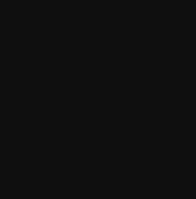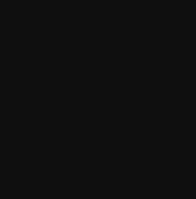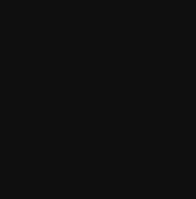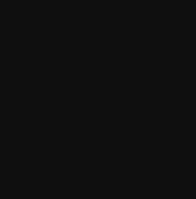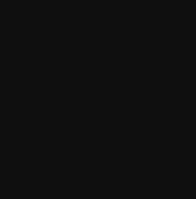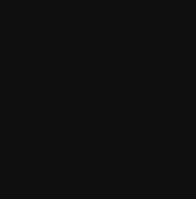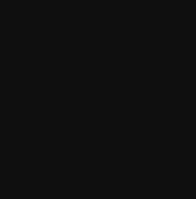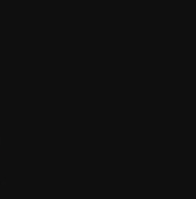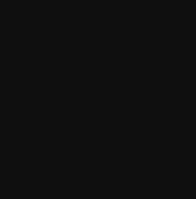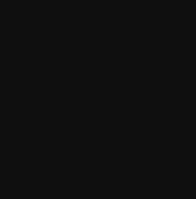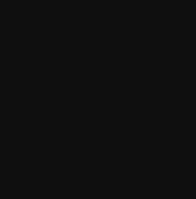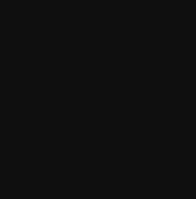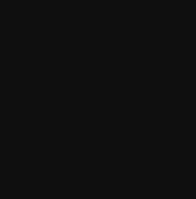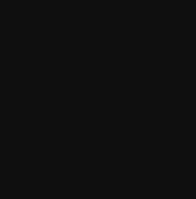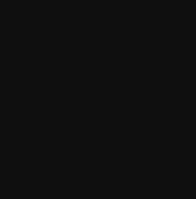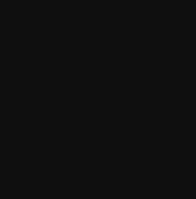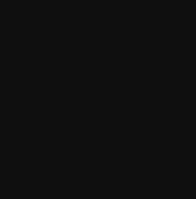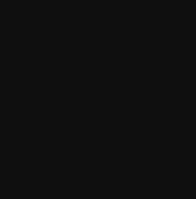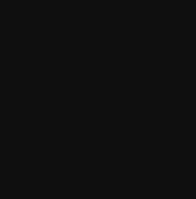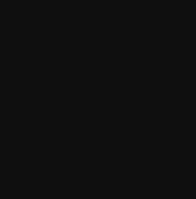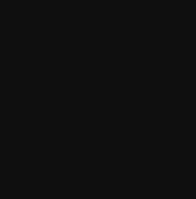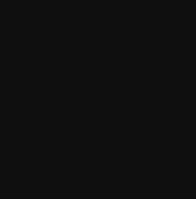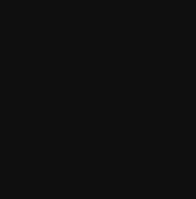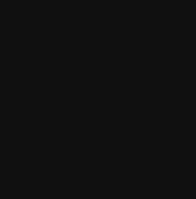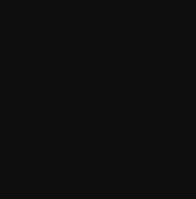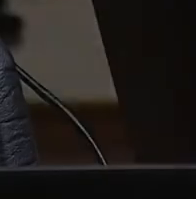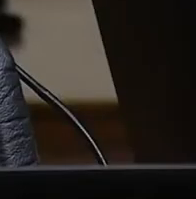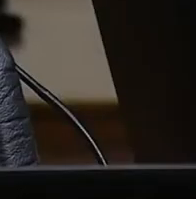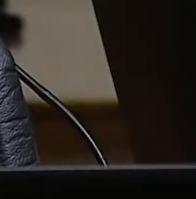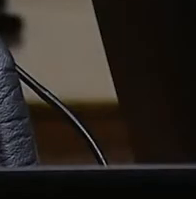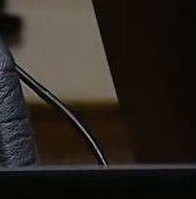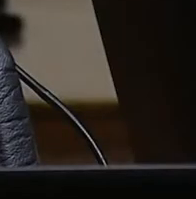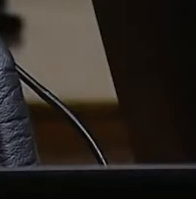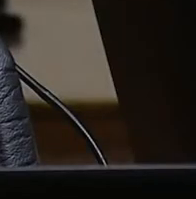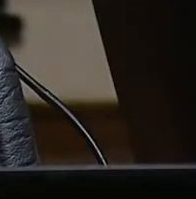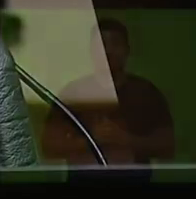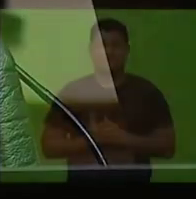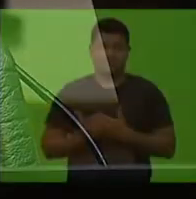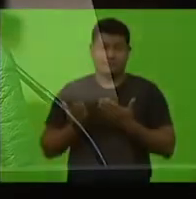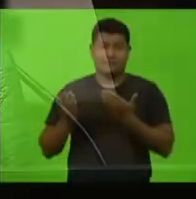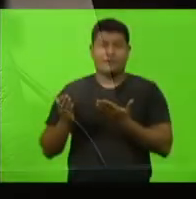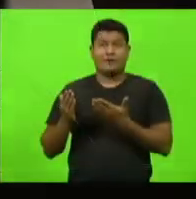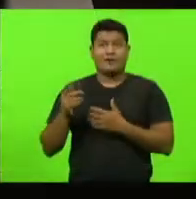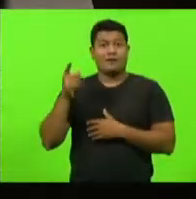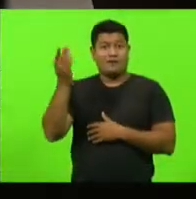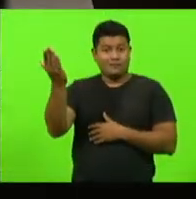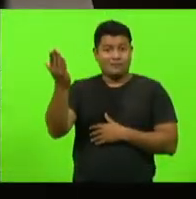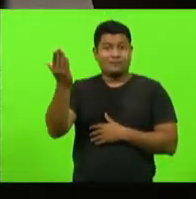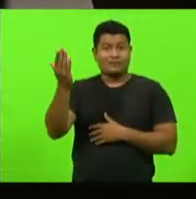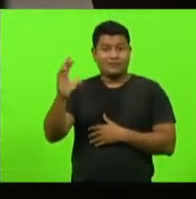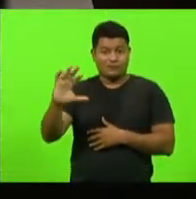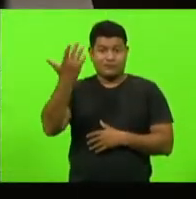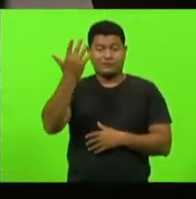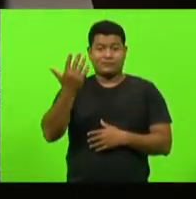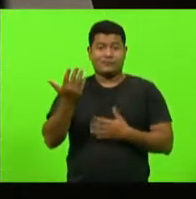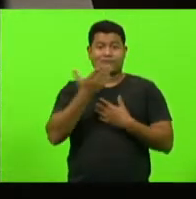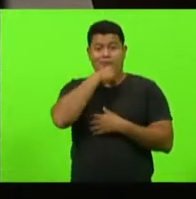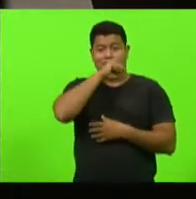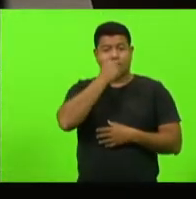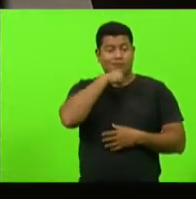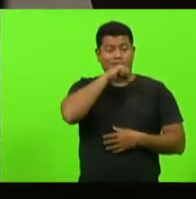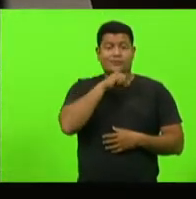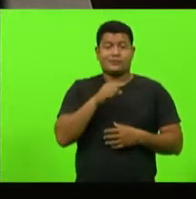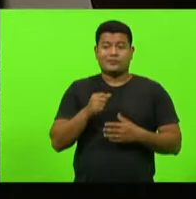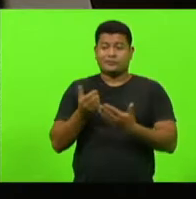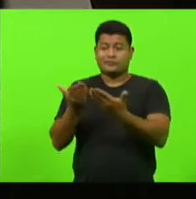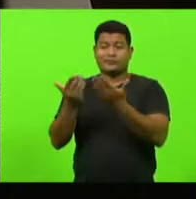Não, não tem problema. Tá bom. Na verdade, é esse tipo de situação aí que os pais estão tendo que enfrentar na frente das